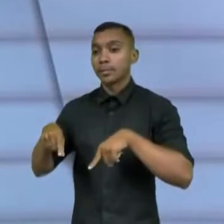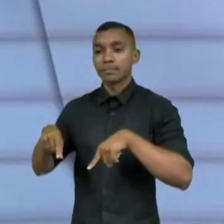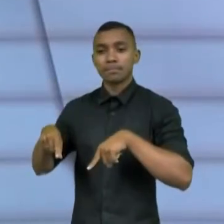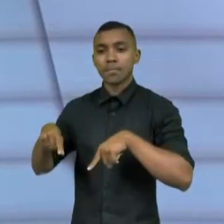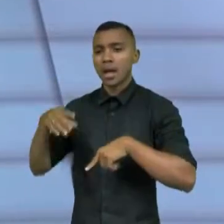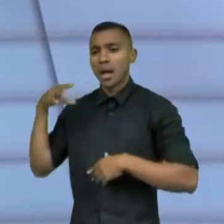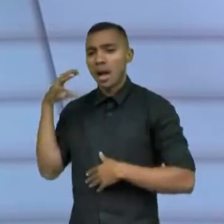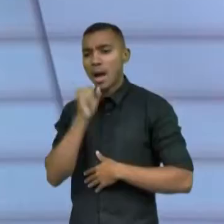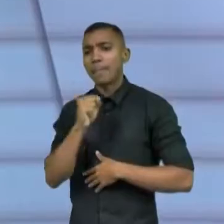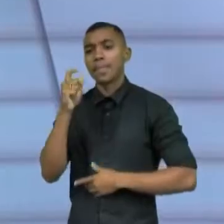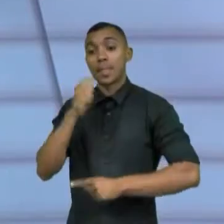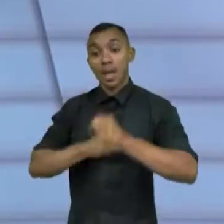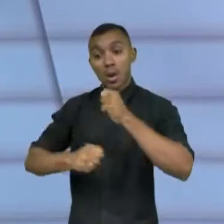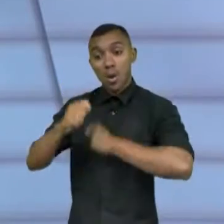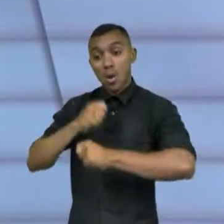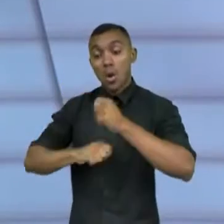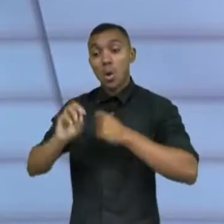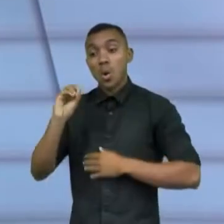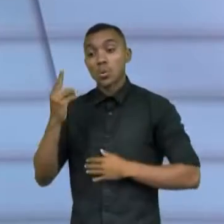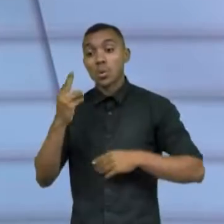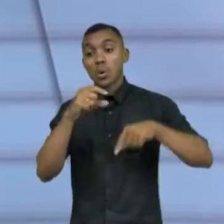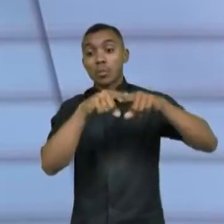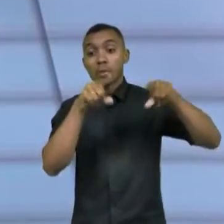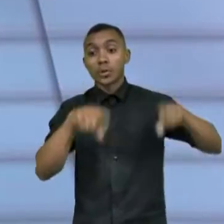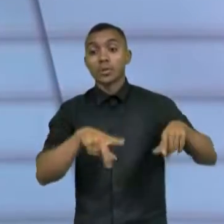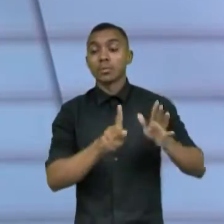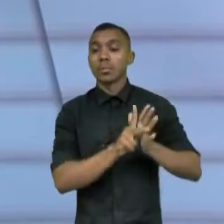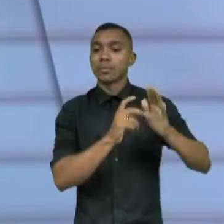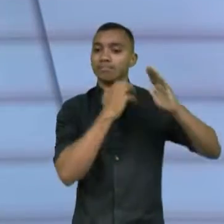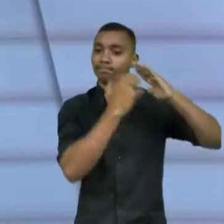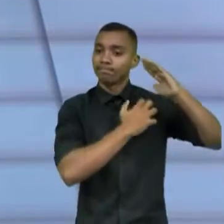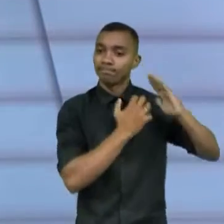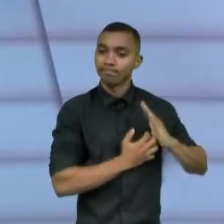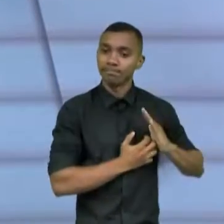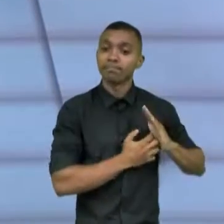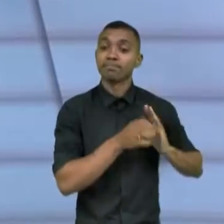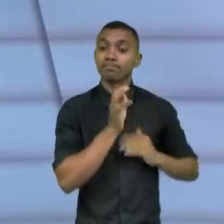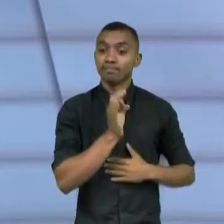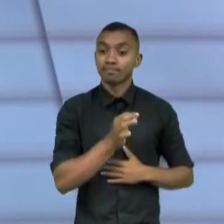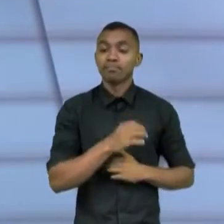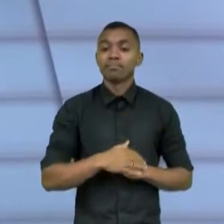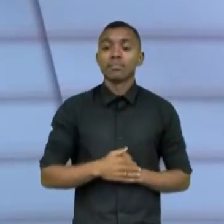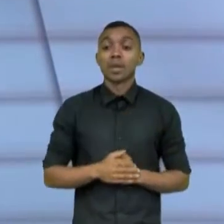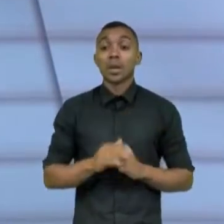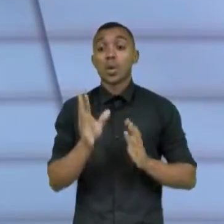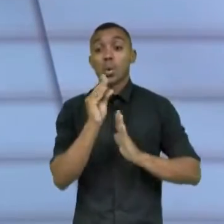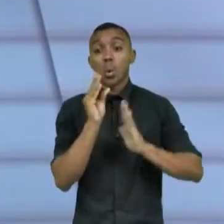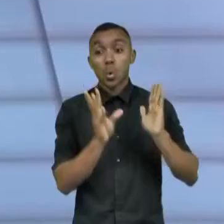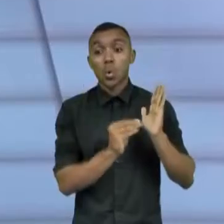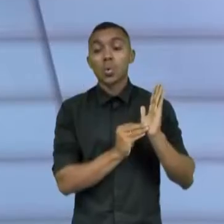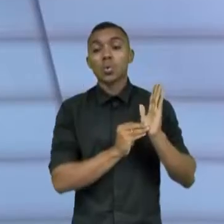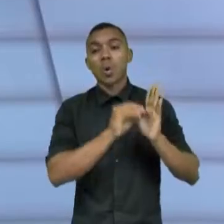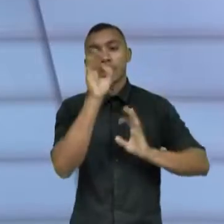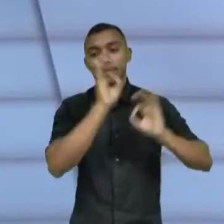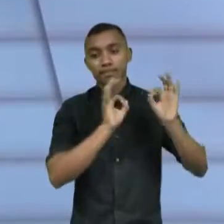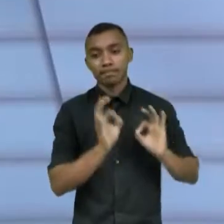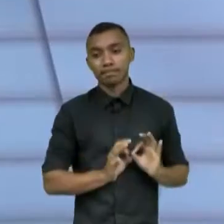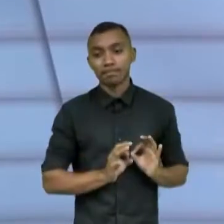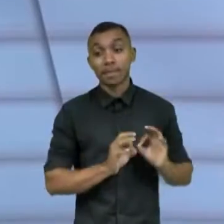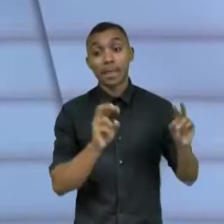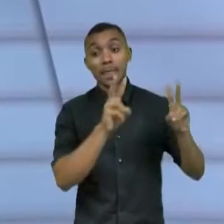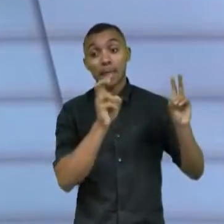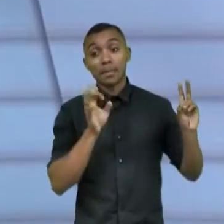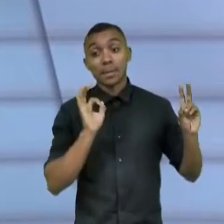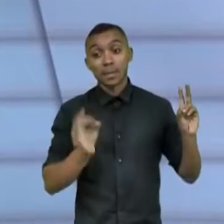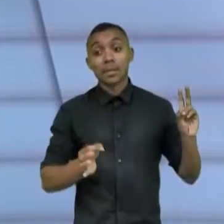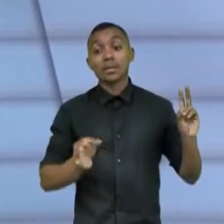negócios, programas de formação empreendedoras, difusão de conteúdo, né, sobre esse tema. Então,